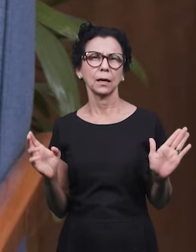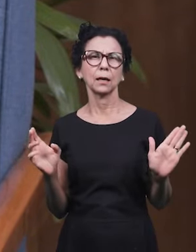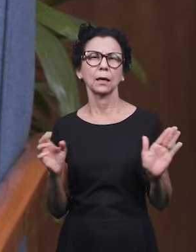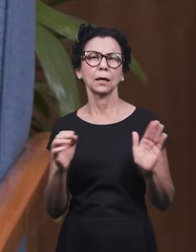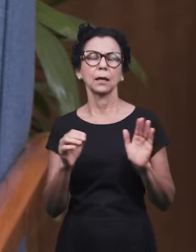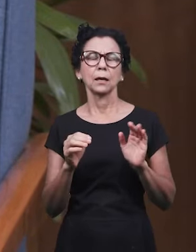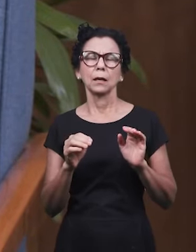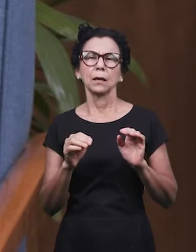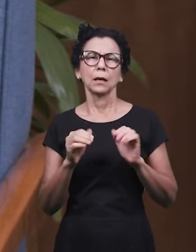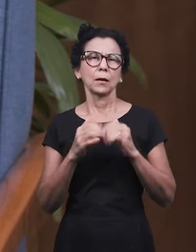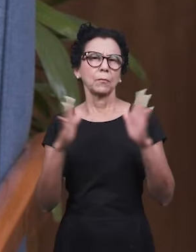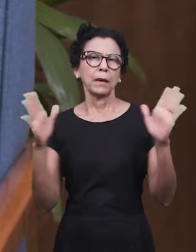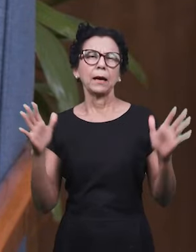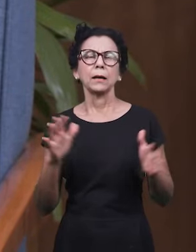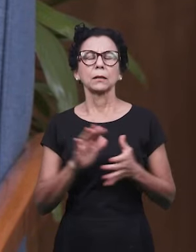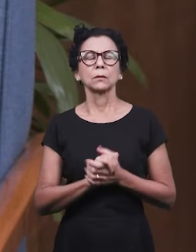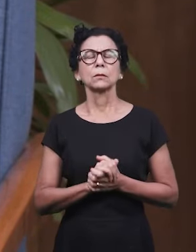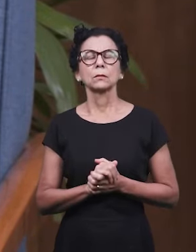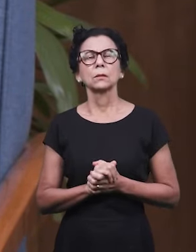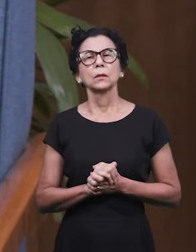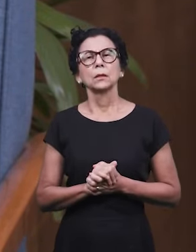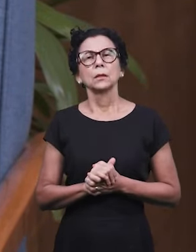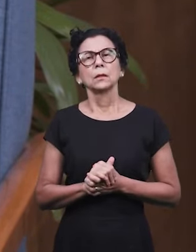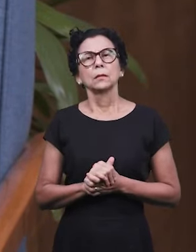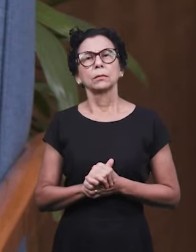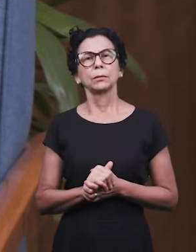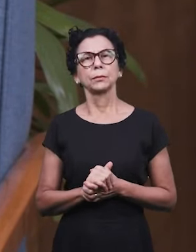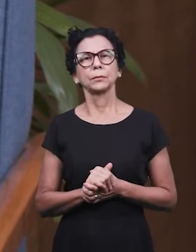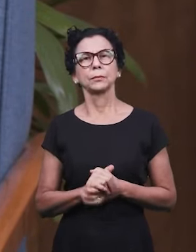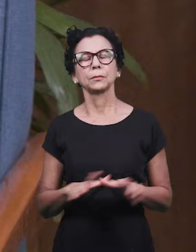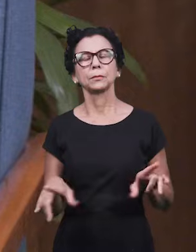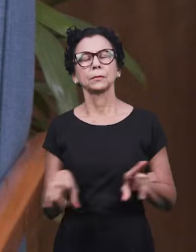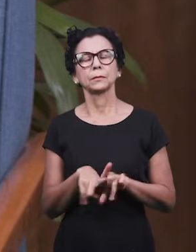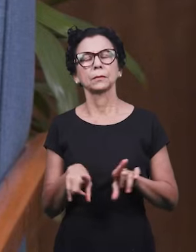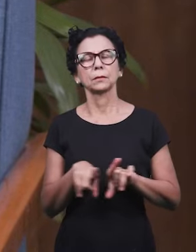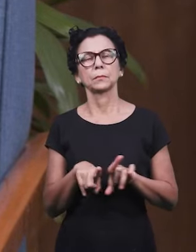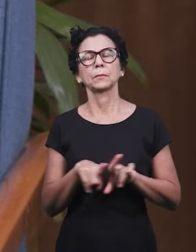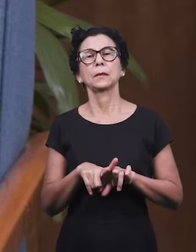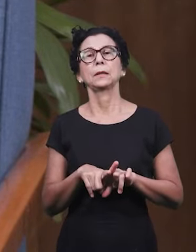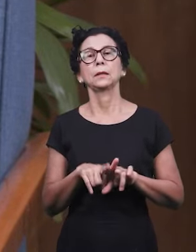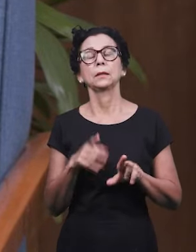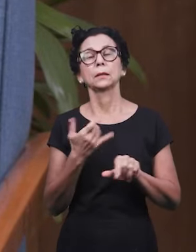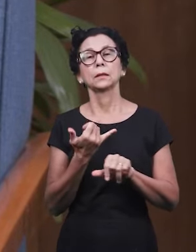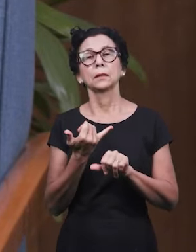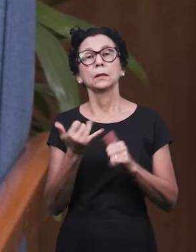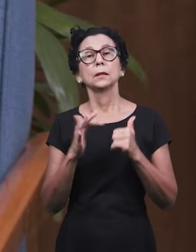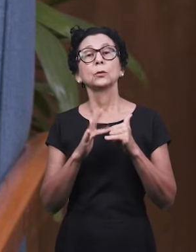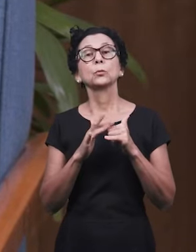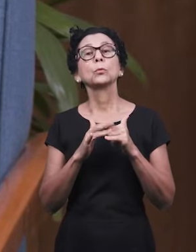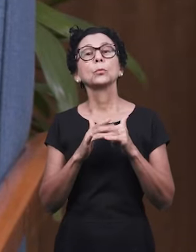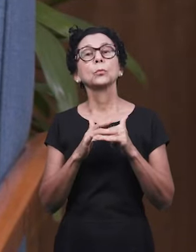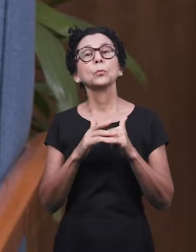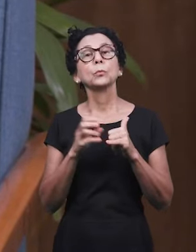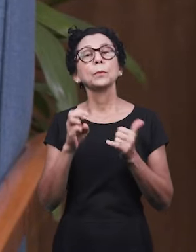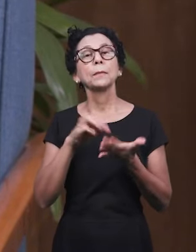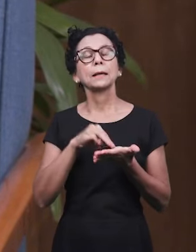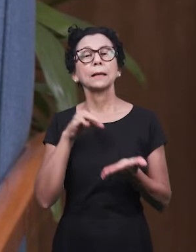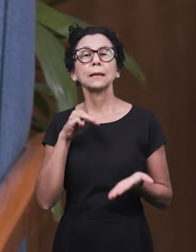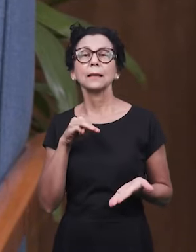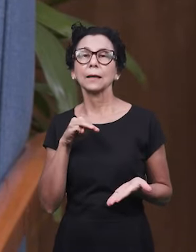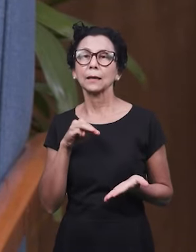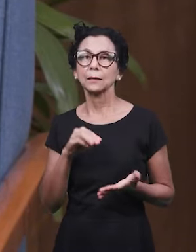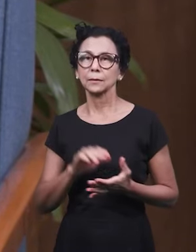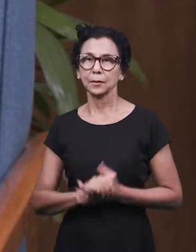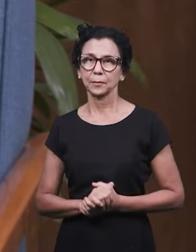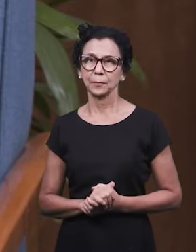aquele sistema da Sky que é aberto via satélite. Você pode estar nos assistindo pelo canal da Igreja Cristã Maranata no YouTube.